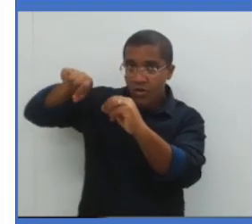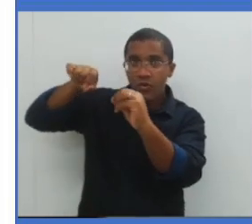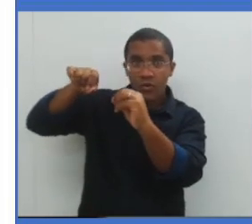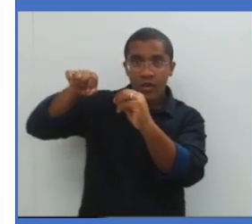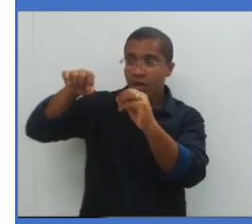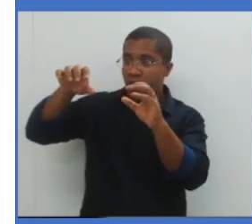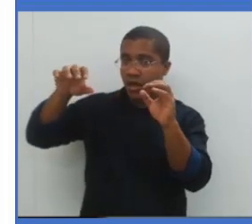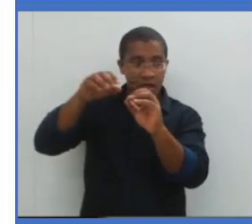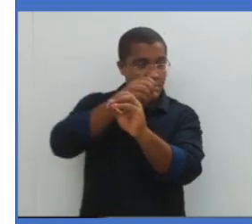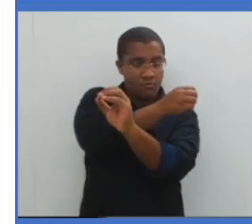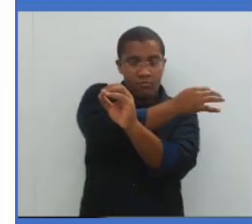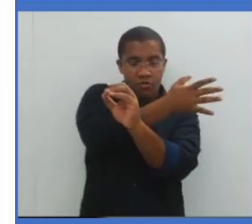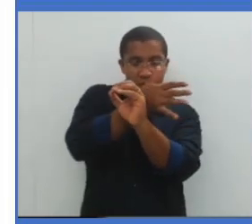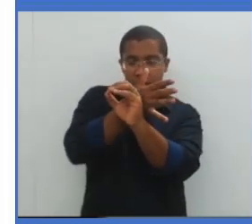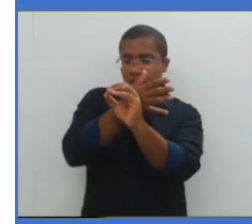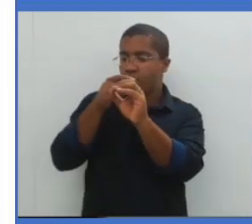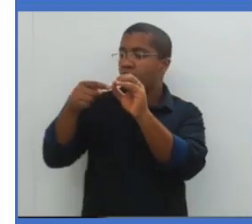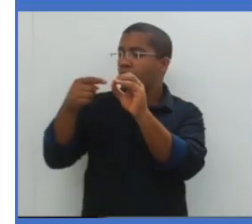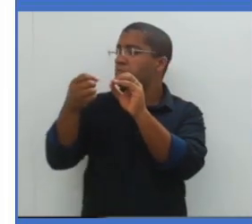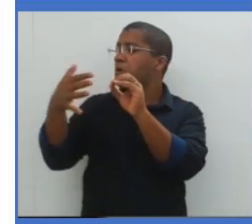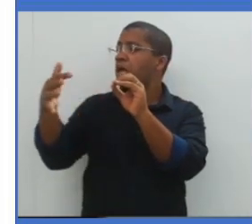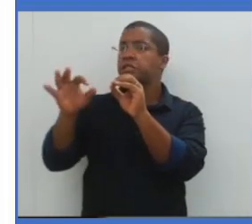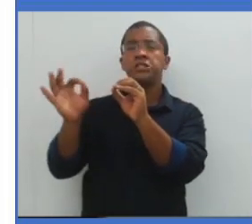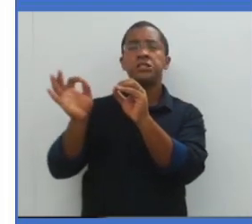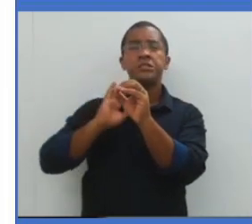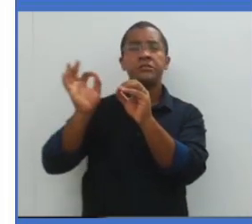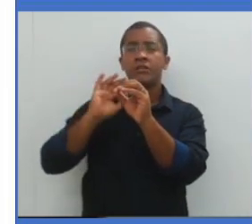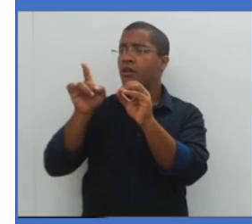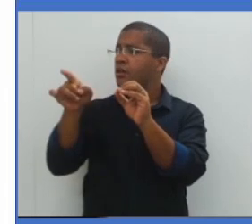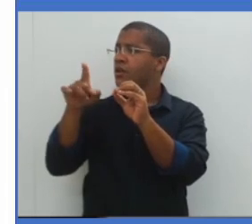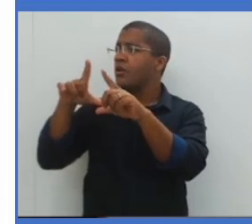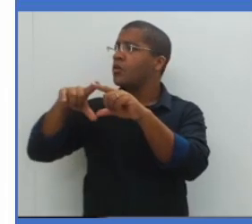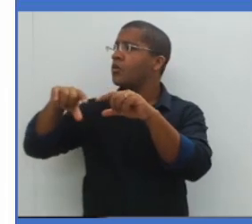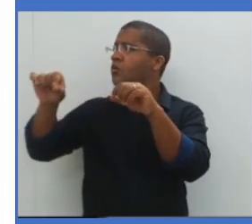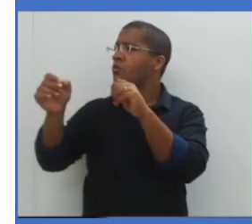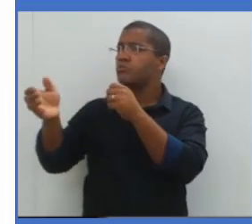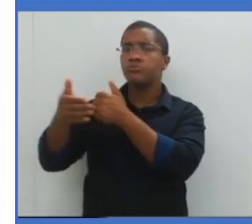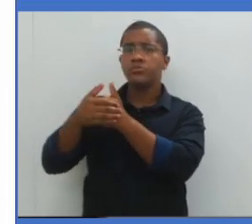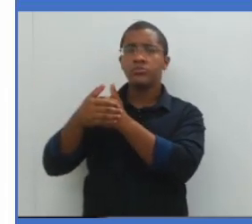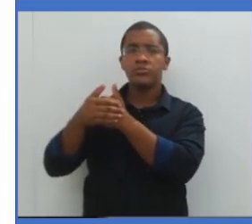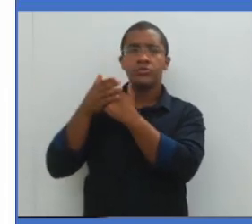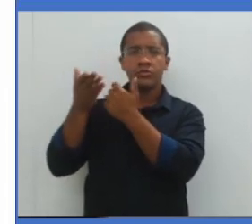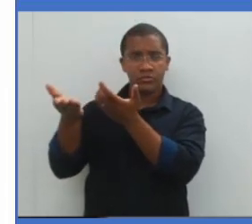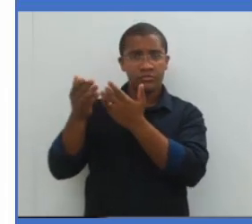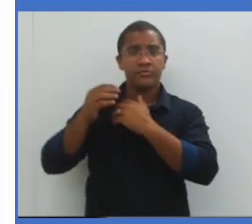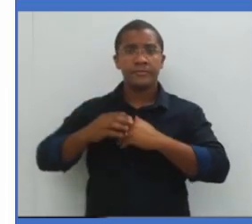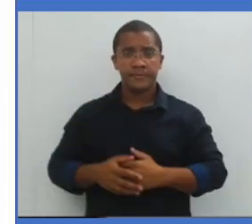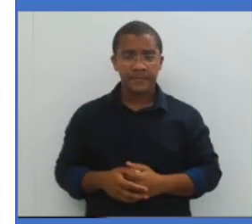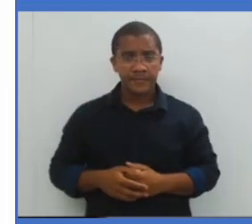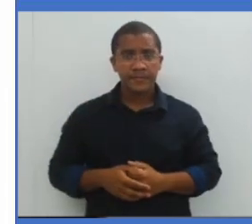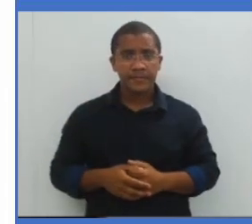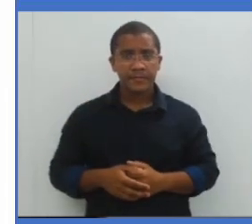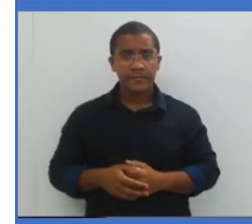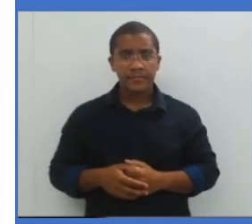chegassem até a Lua. Lua apagada significa eclipse lunar total.